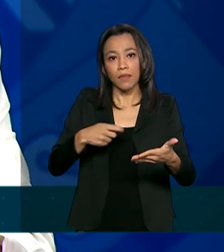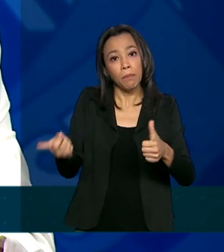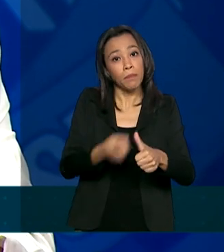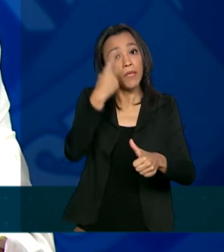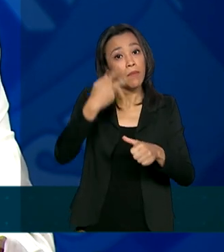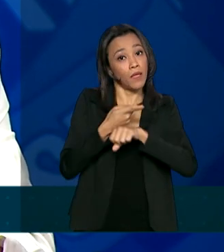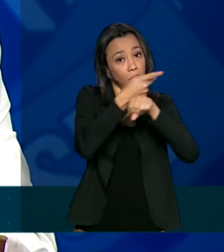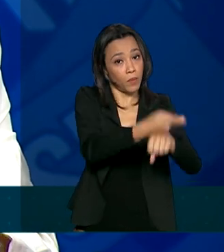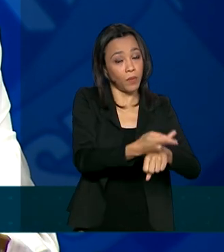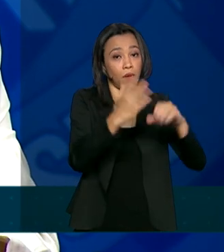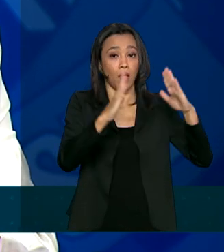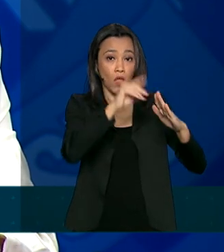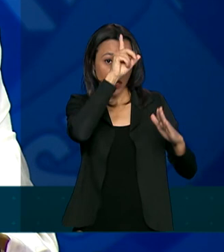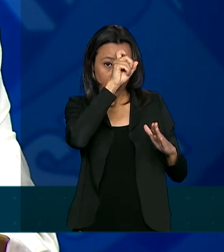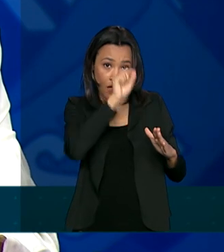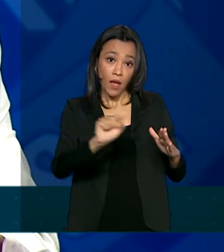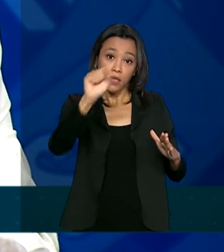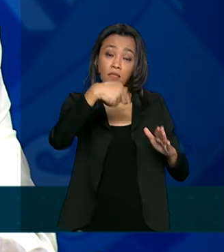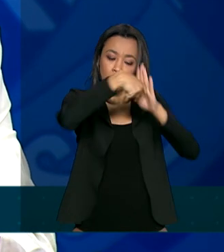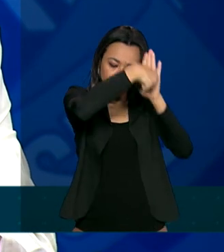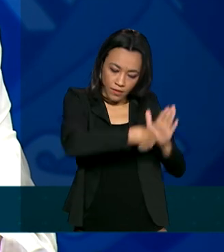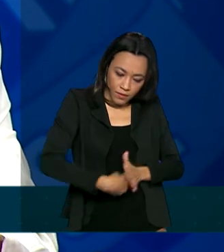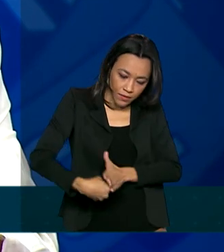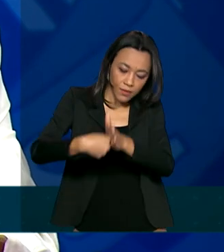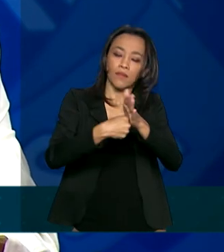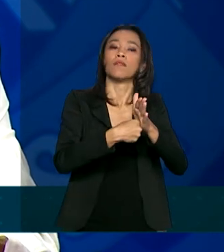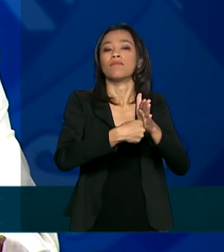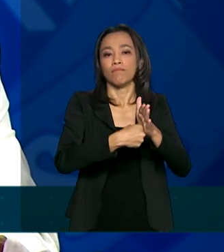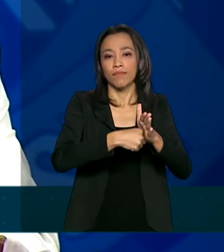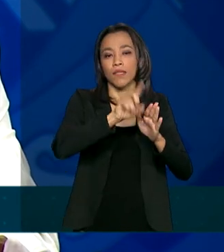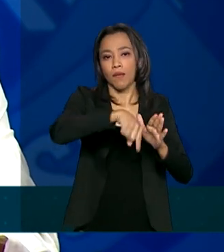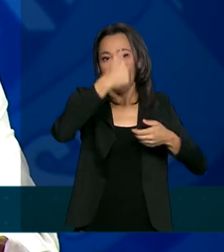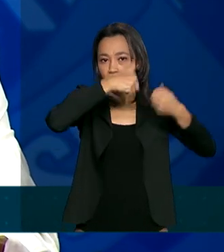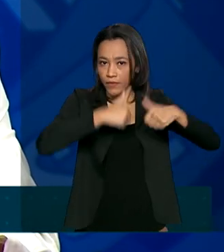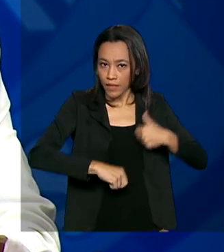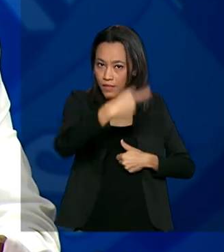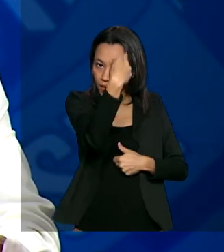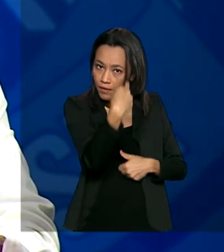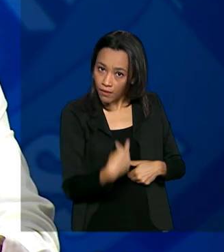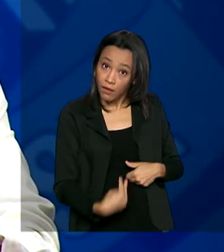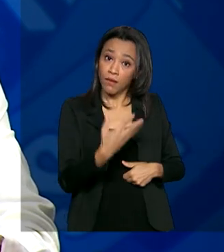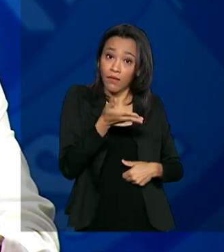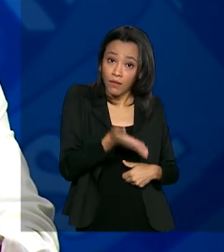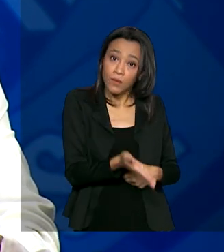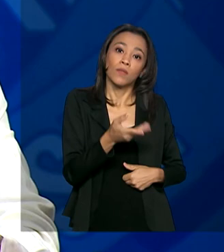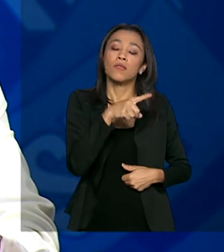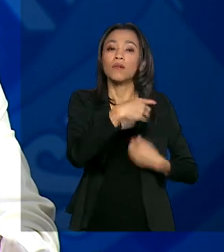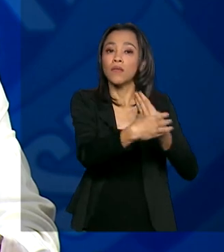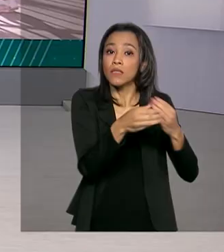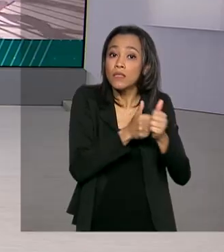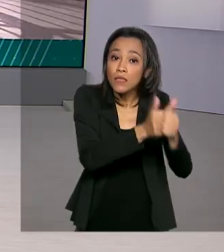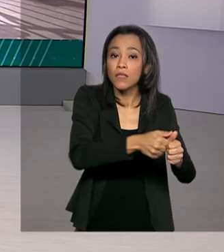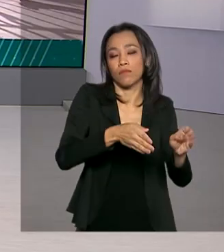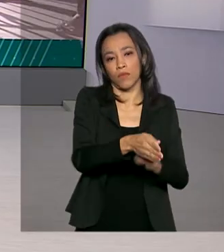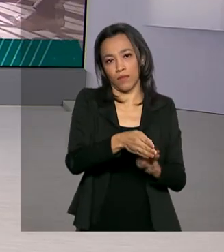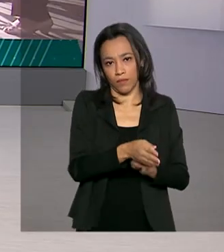por uma unidade de saúde, pelo exame físico, pela anamnese, que tenham sido submetidos aos testes sorológicos que são recomendados.